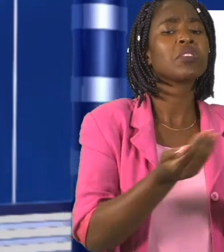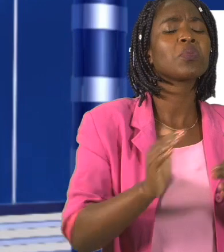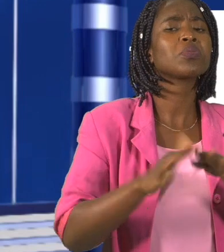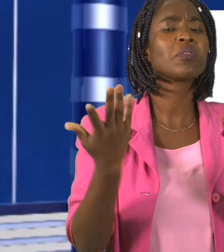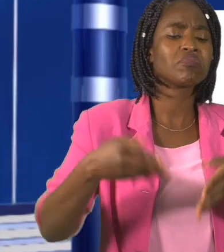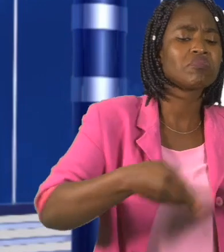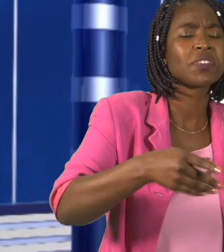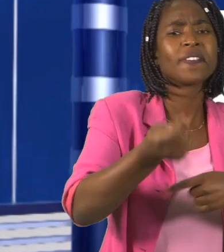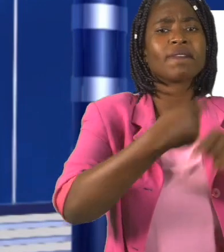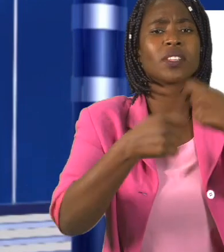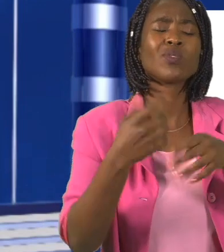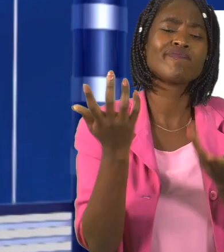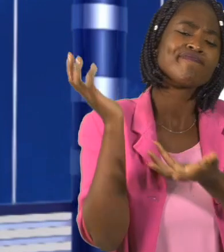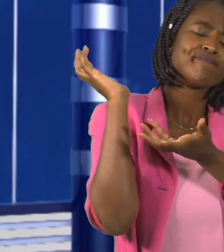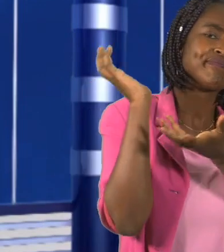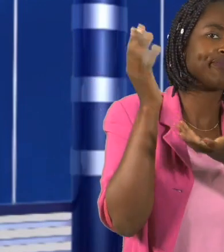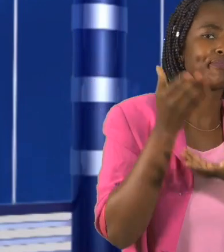em prol dos direitos da criança.